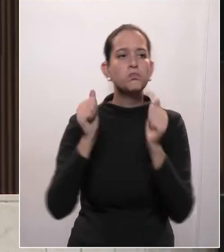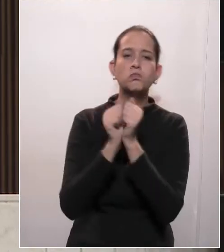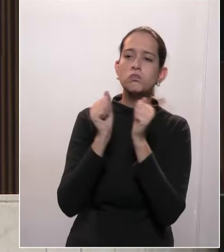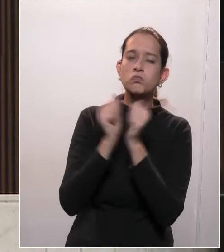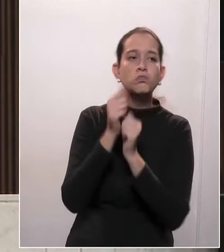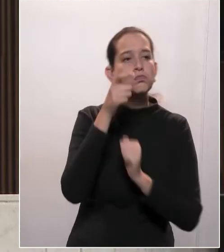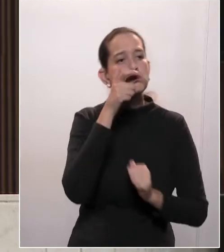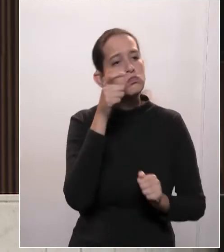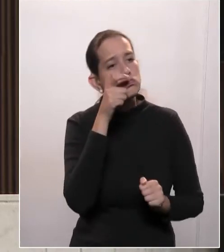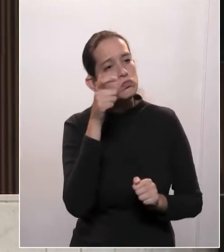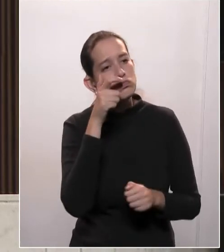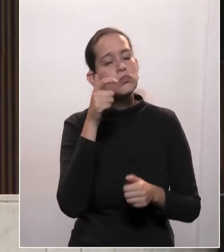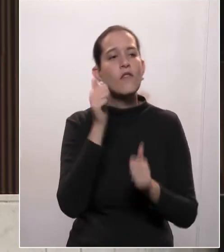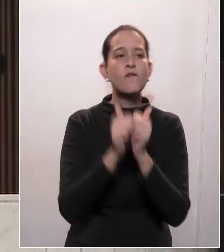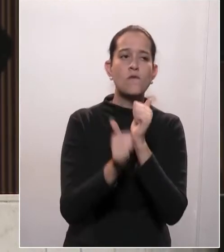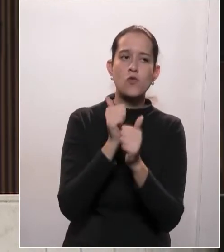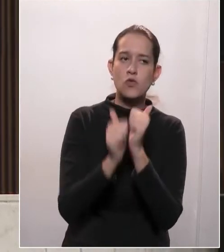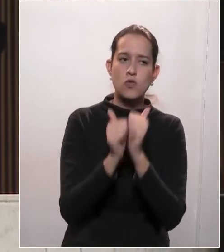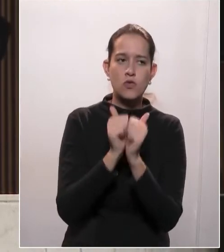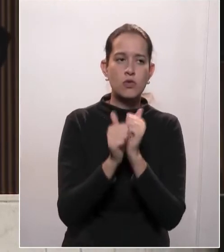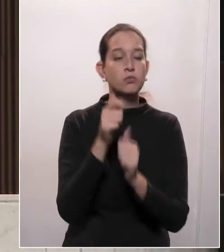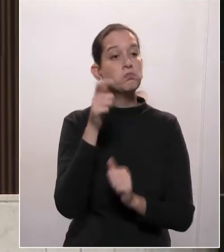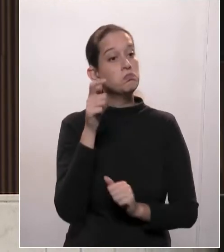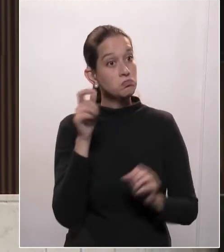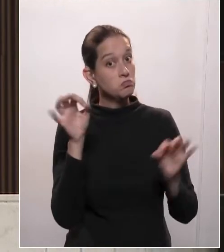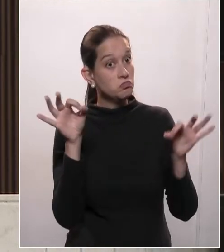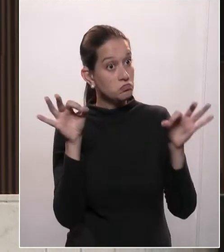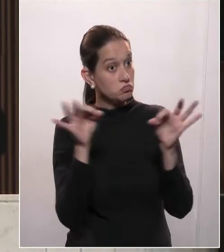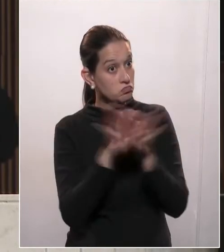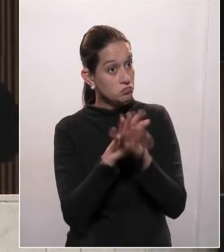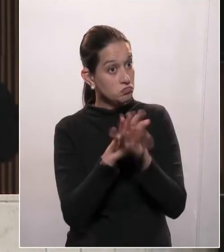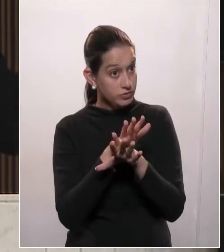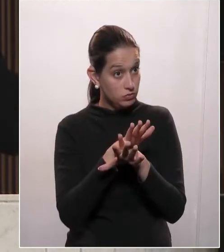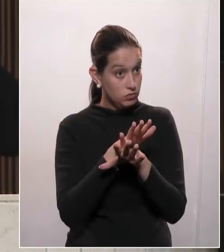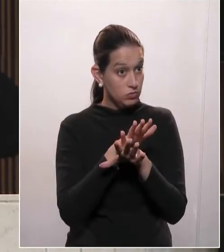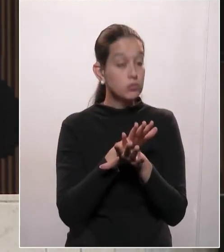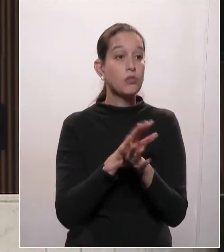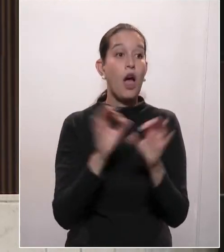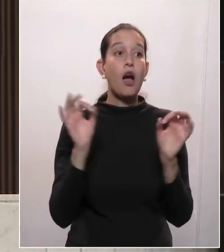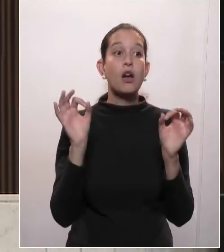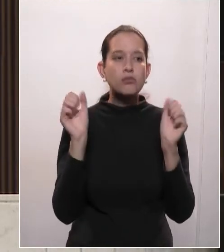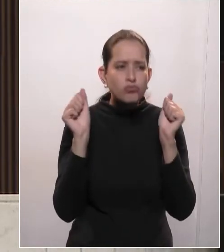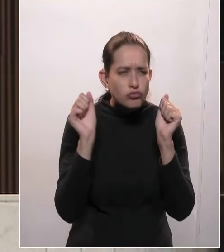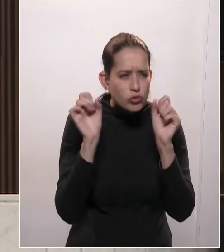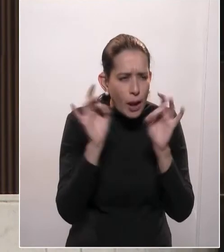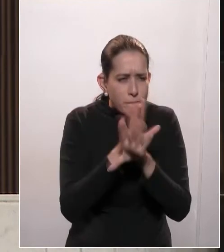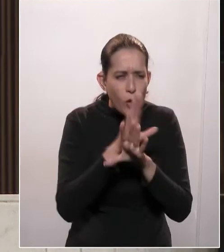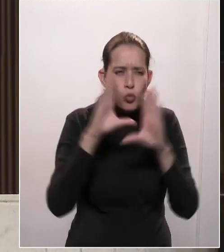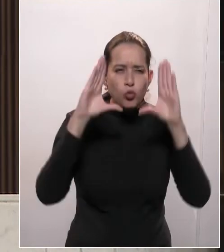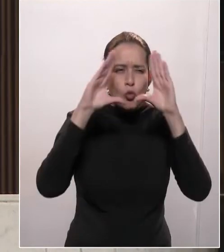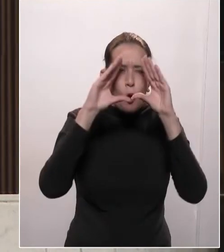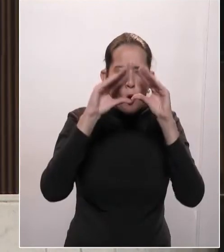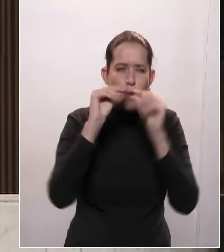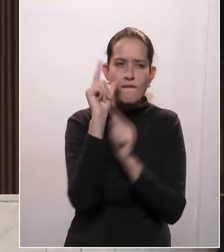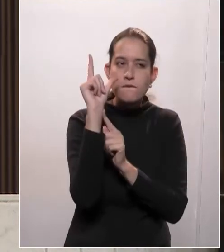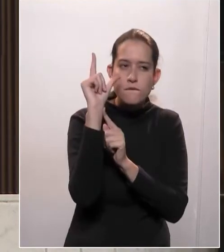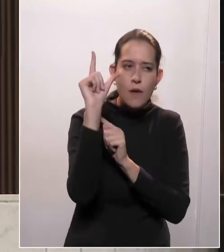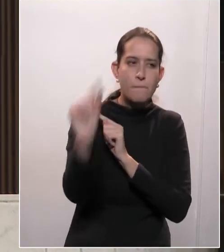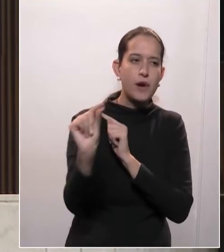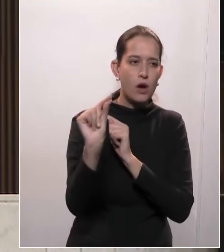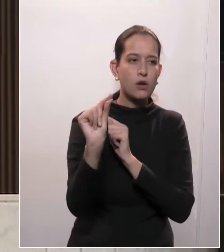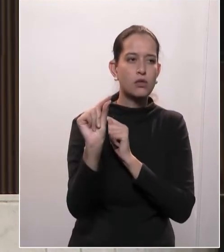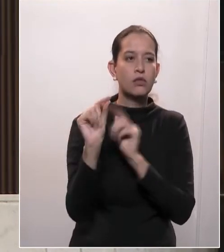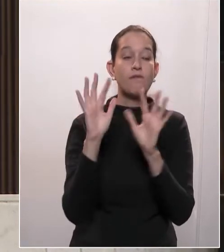e quando terminou o futebol, à noite, foram embora. Uma